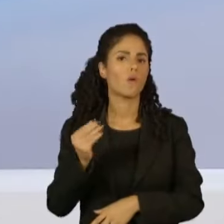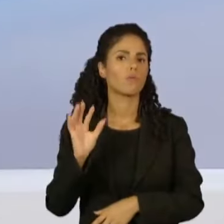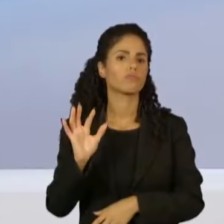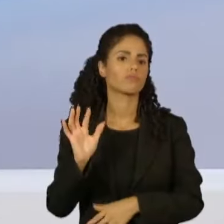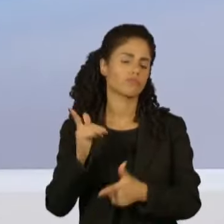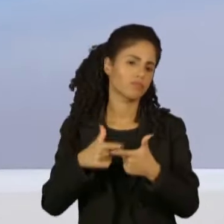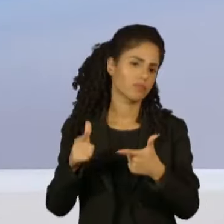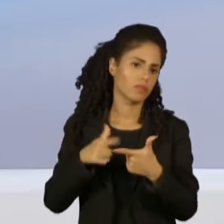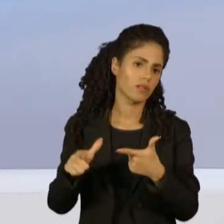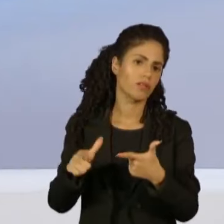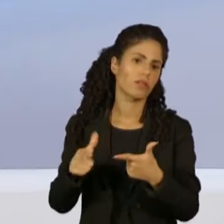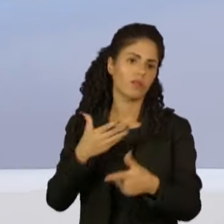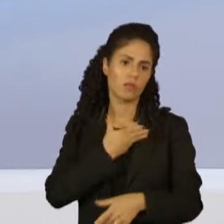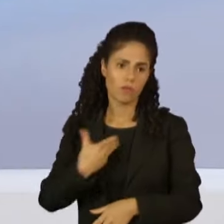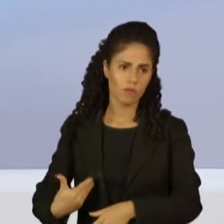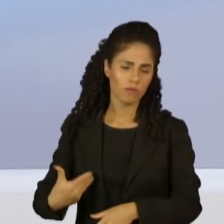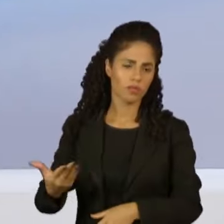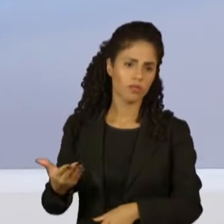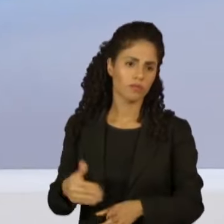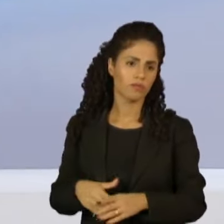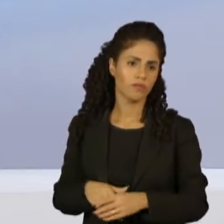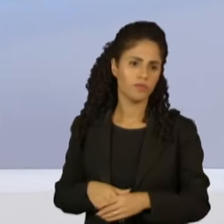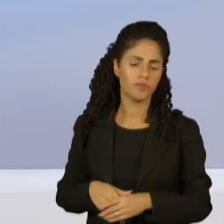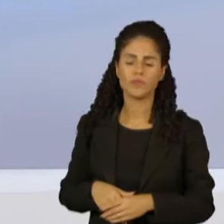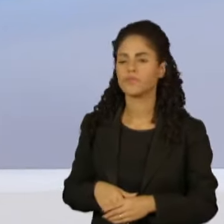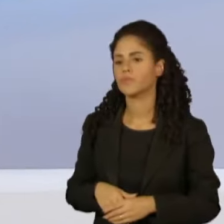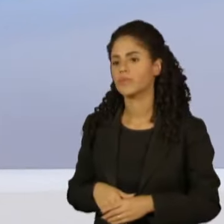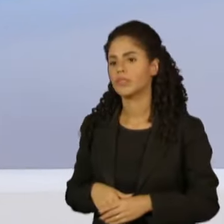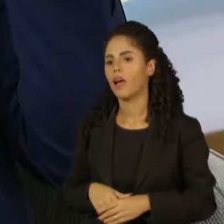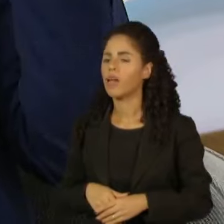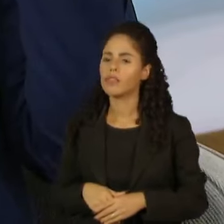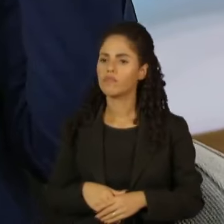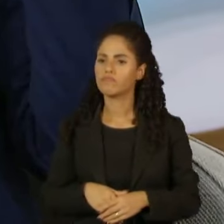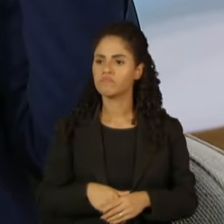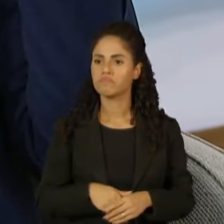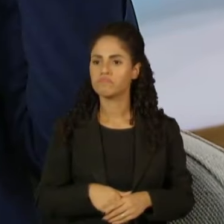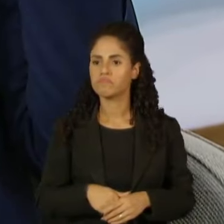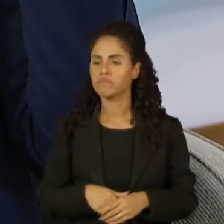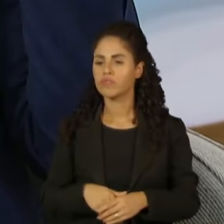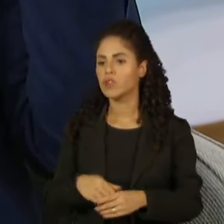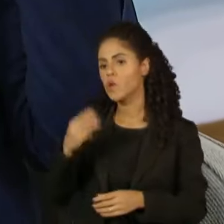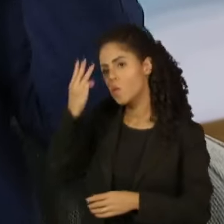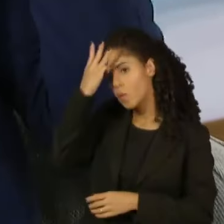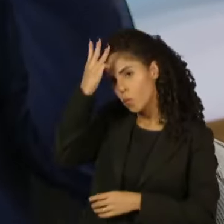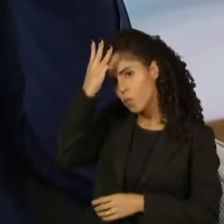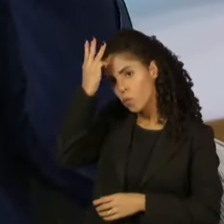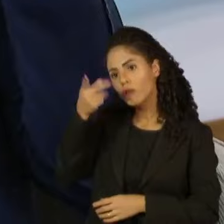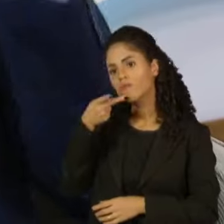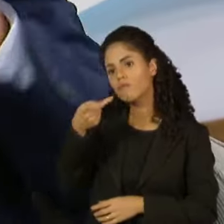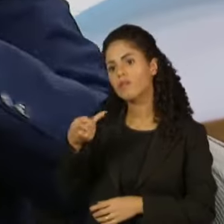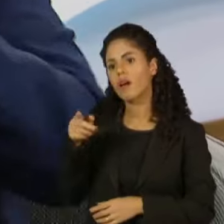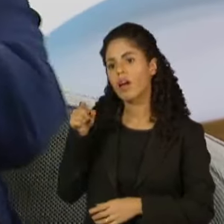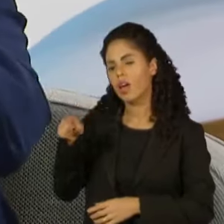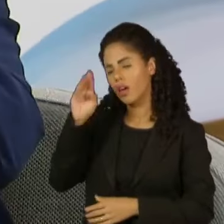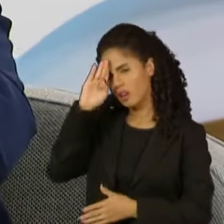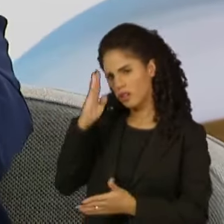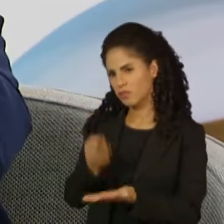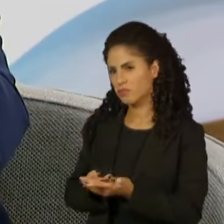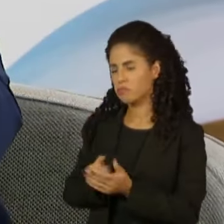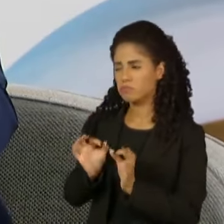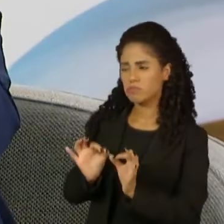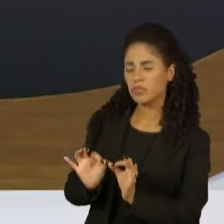do governo com o Congresso? Cátia, eu tenho certeza que não. Até o próprio Aldo aqui, quando falou, nem ele acredita que esse